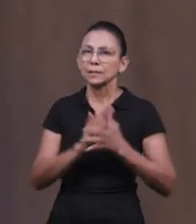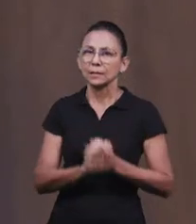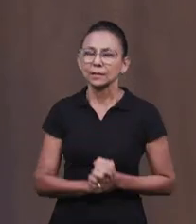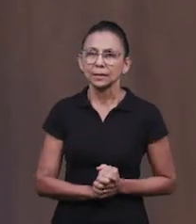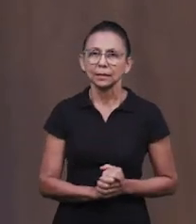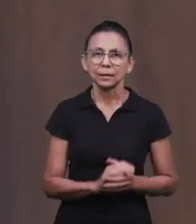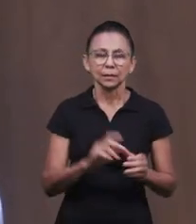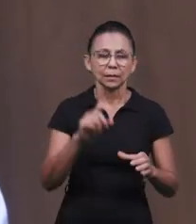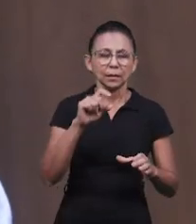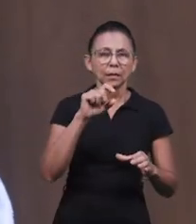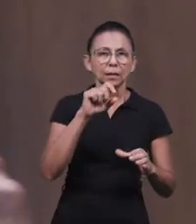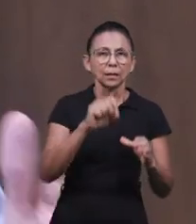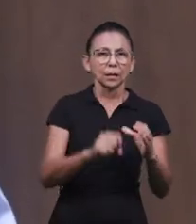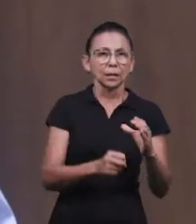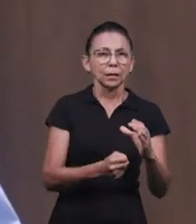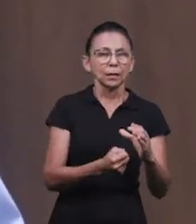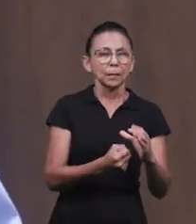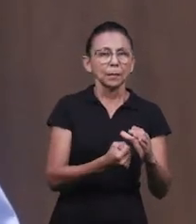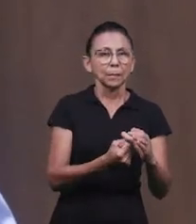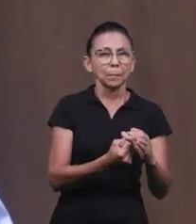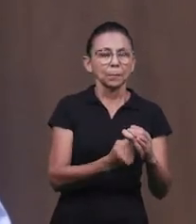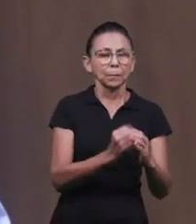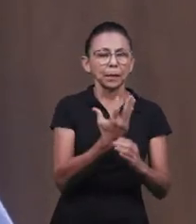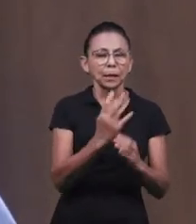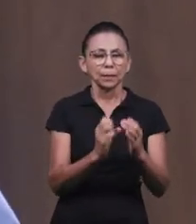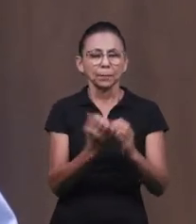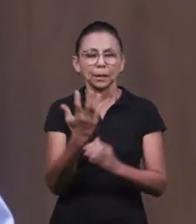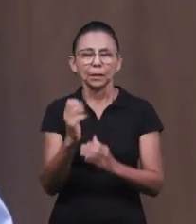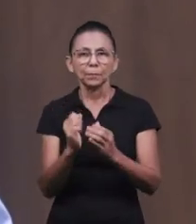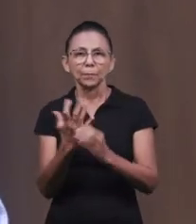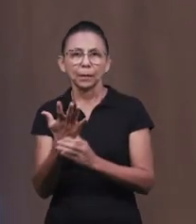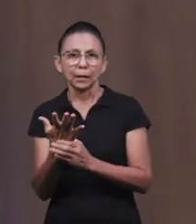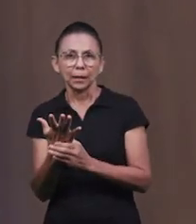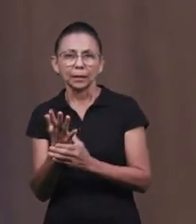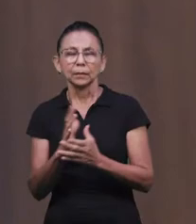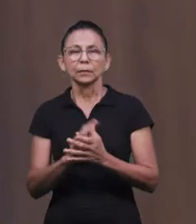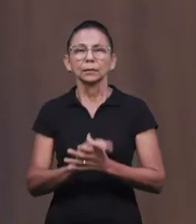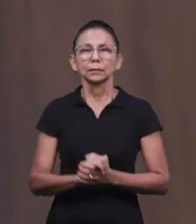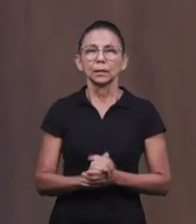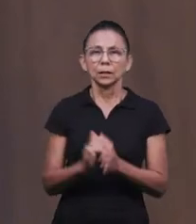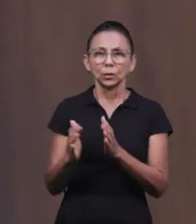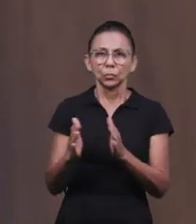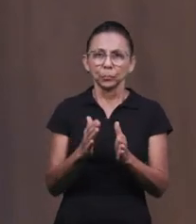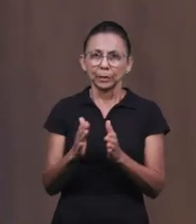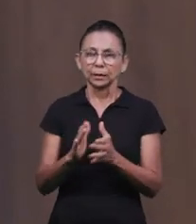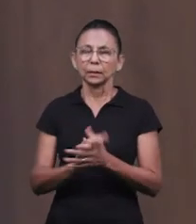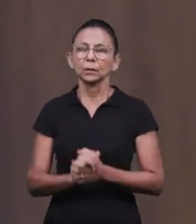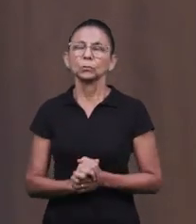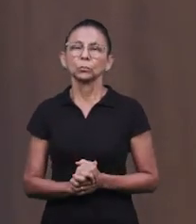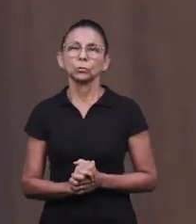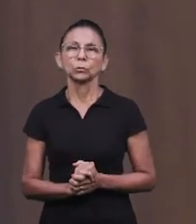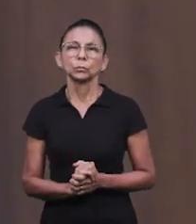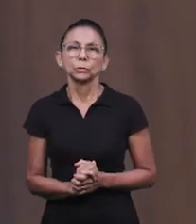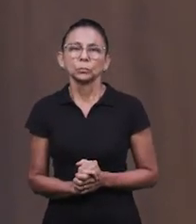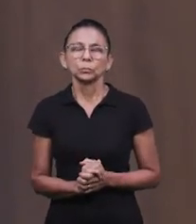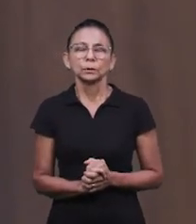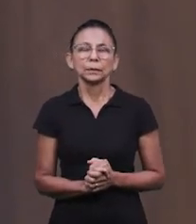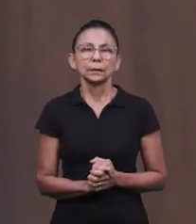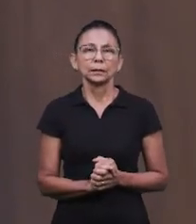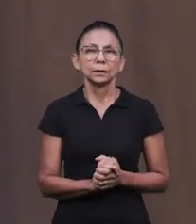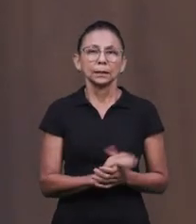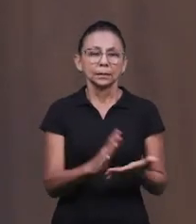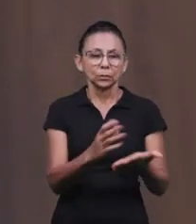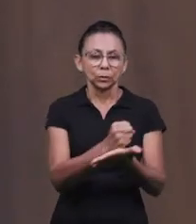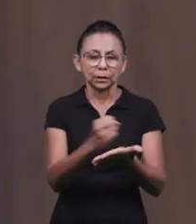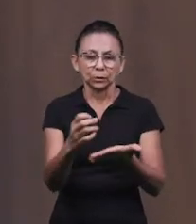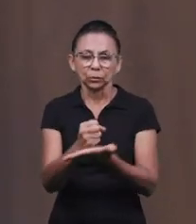estação, eles festejavam. E como naquela região, no final da estação, as noites eram